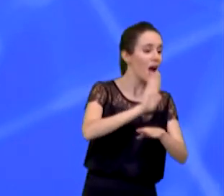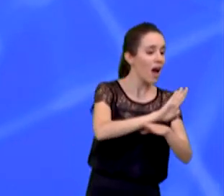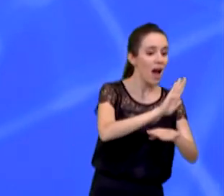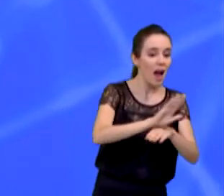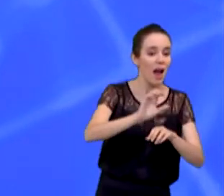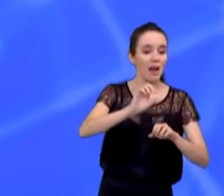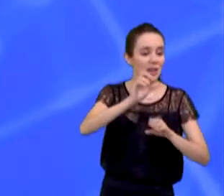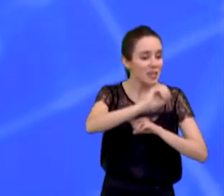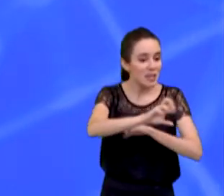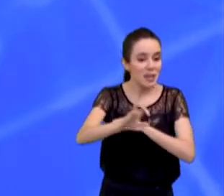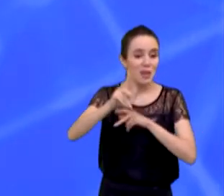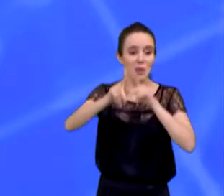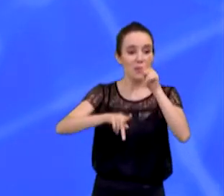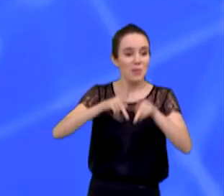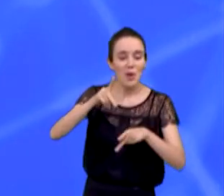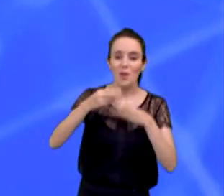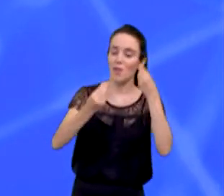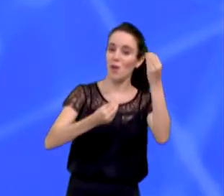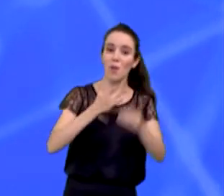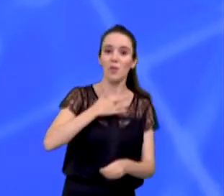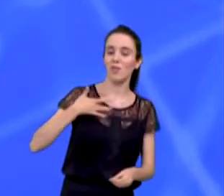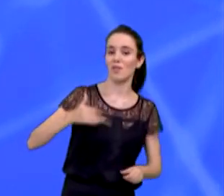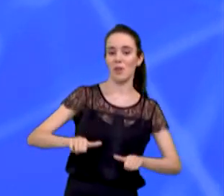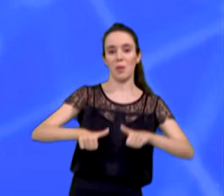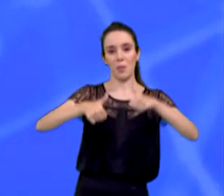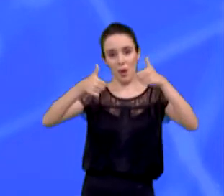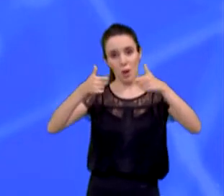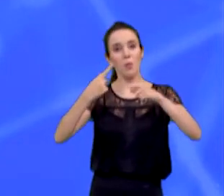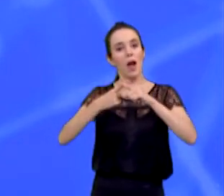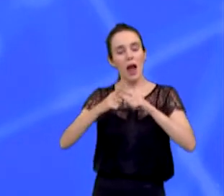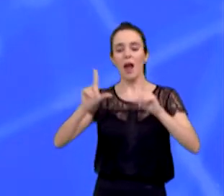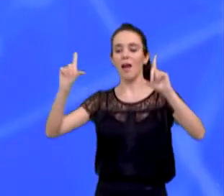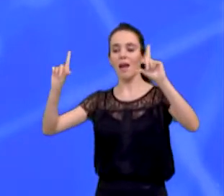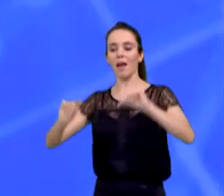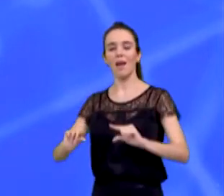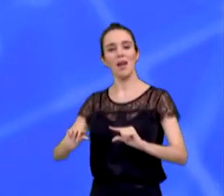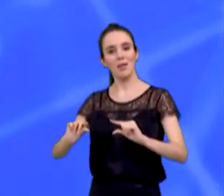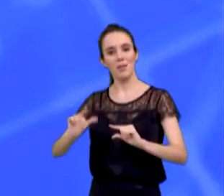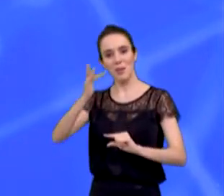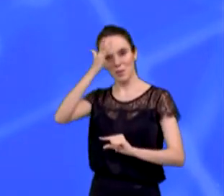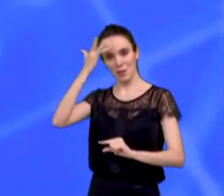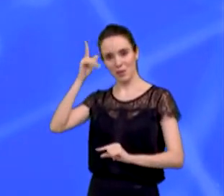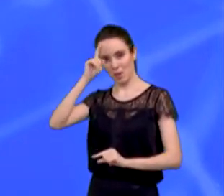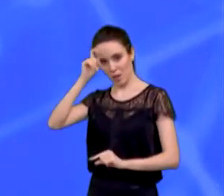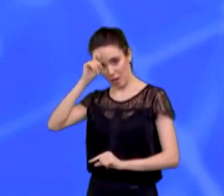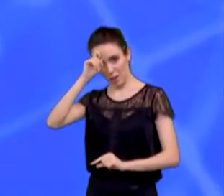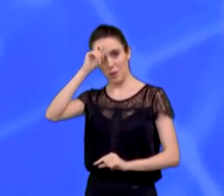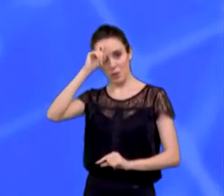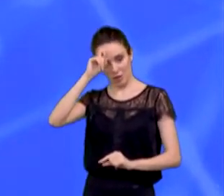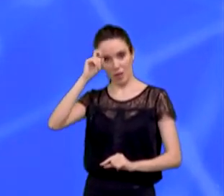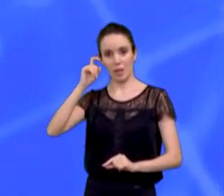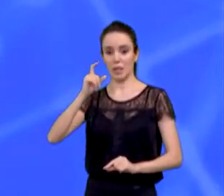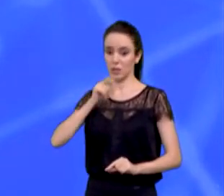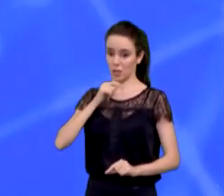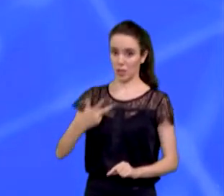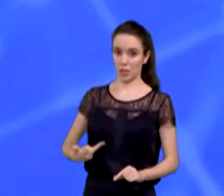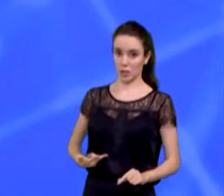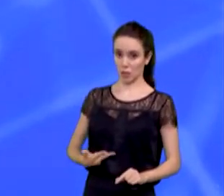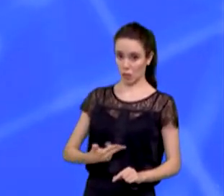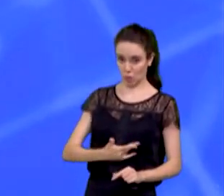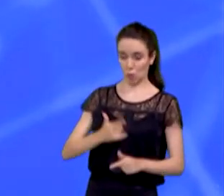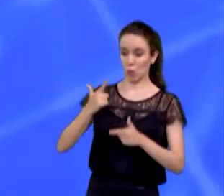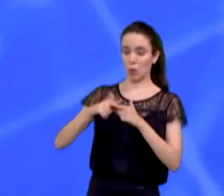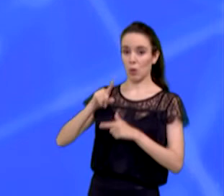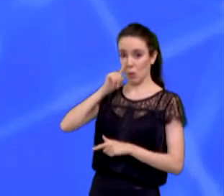desafogar a fila dos hospitais. Então, vamos também descentralizar as cirurgias de baixa complexidade, levando para o